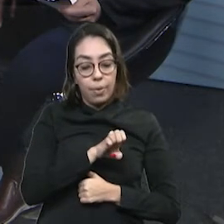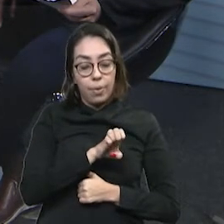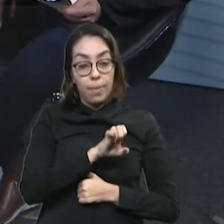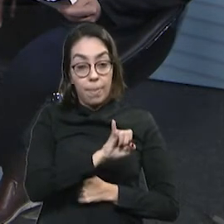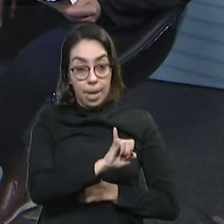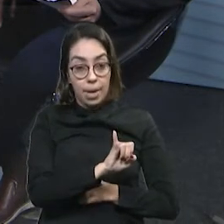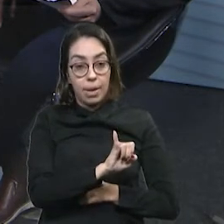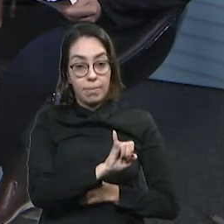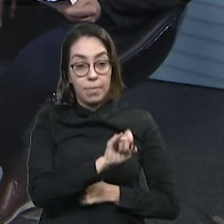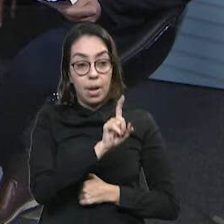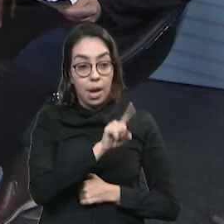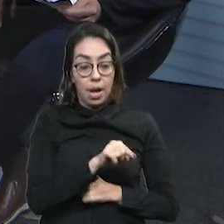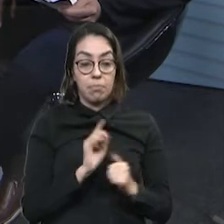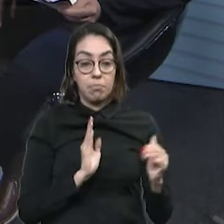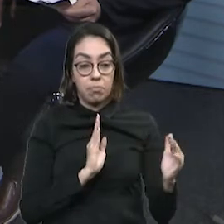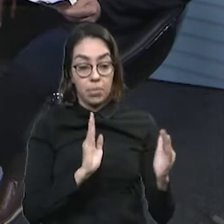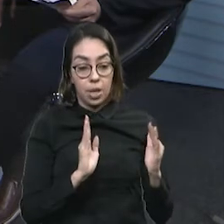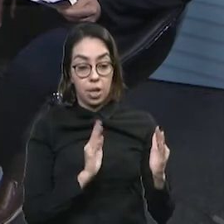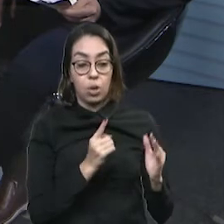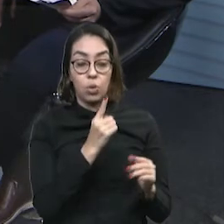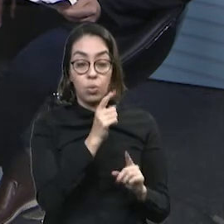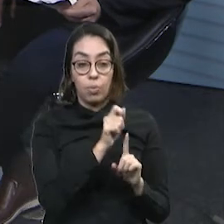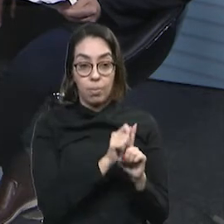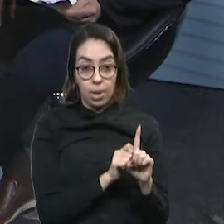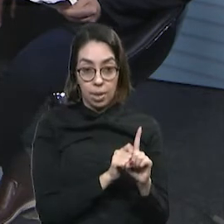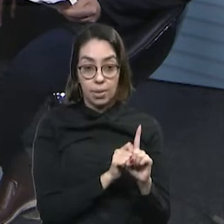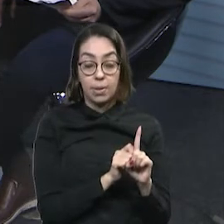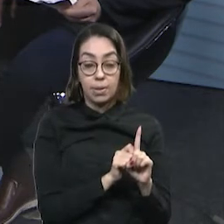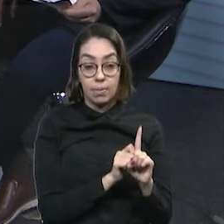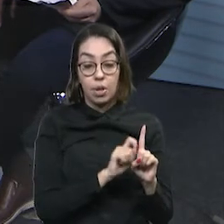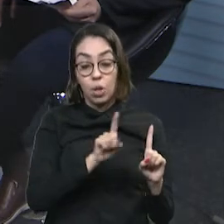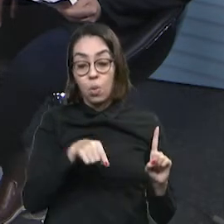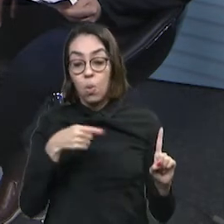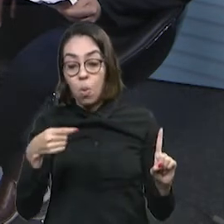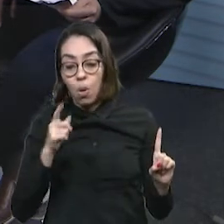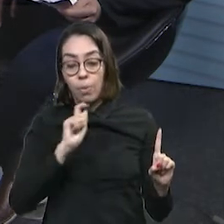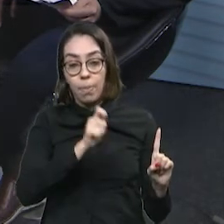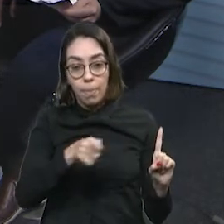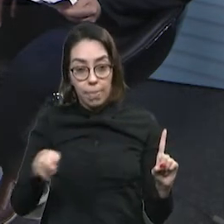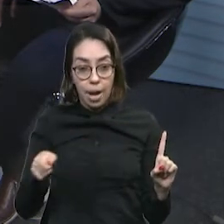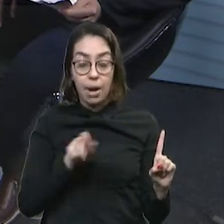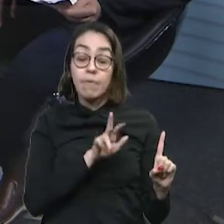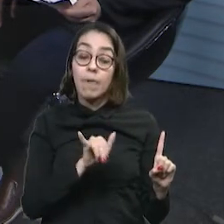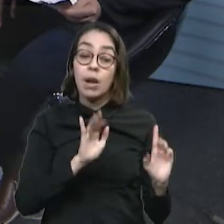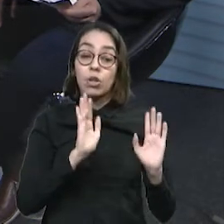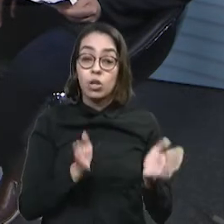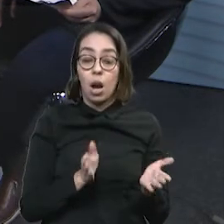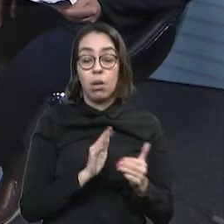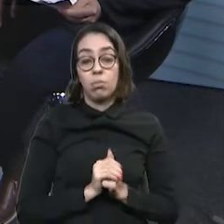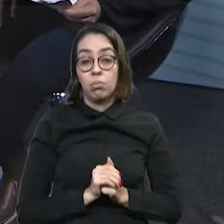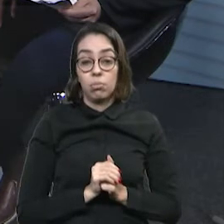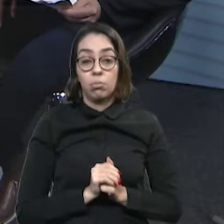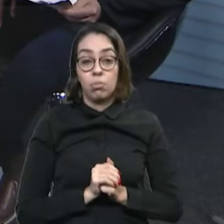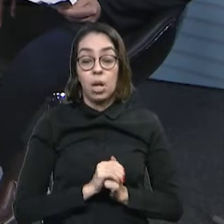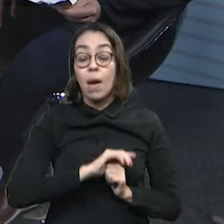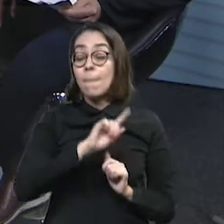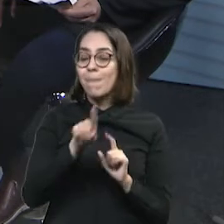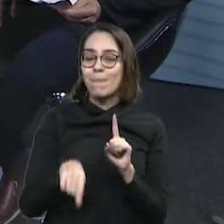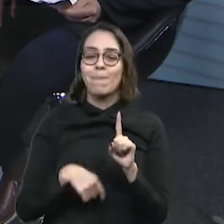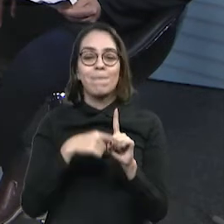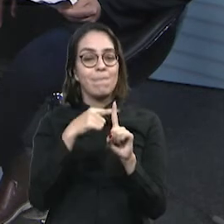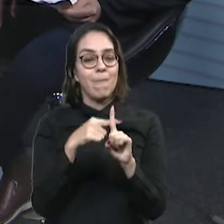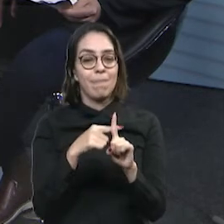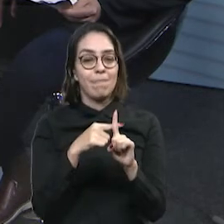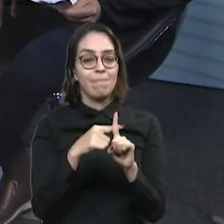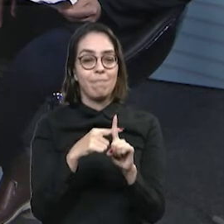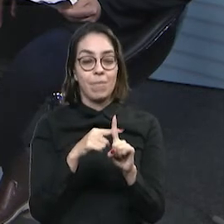parâmetro é do dia 1º ao dia 30, com pagamento no dia 20 do mês seguinte. Então, você já tem essa prestação. E, além dessa prestação, você vai